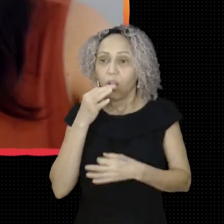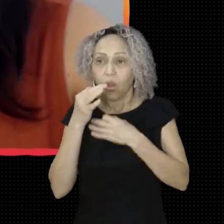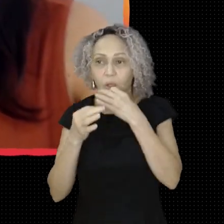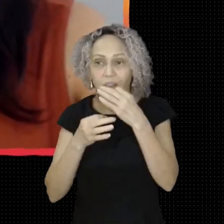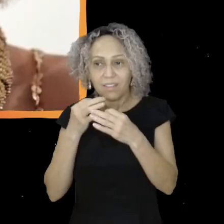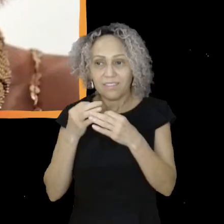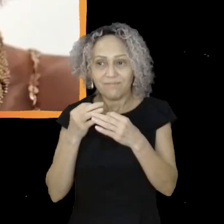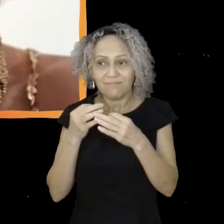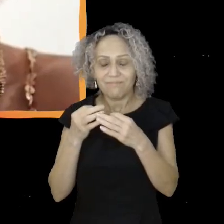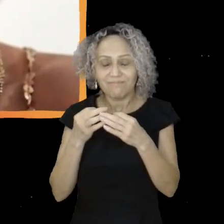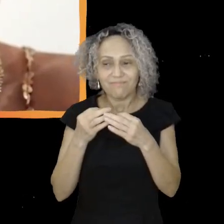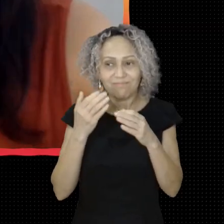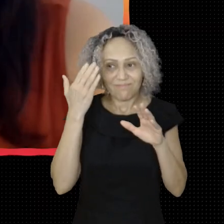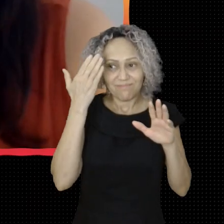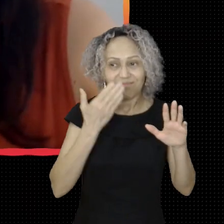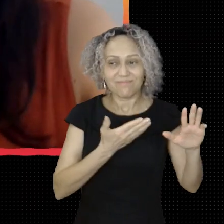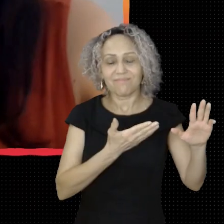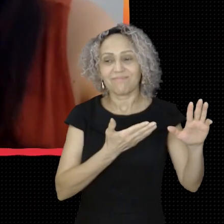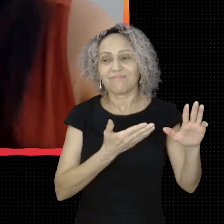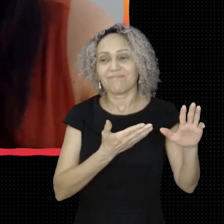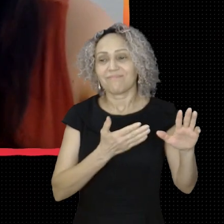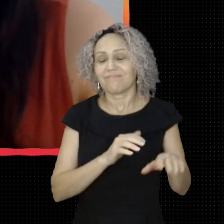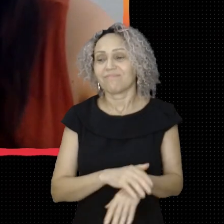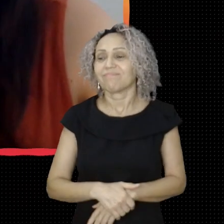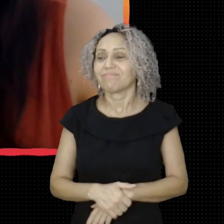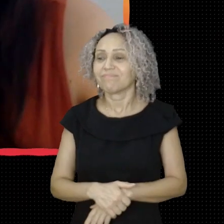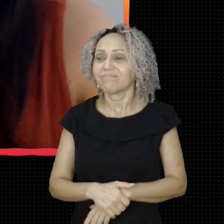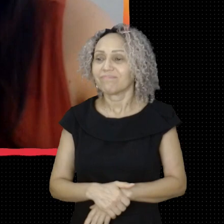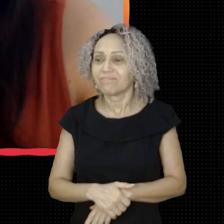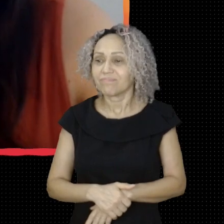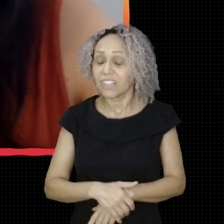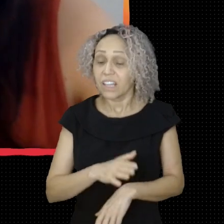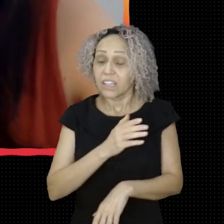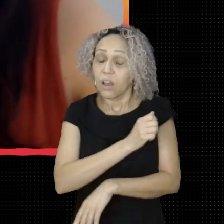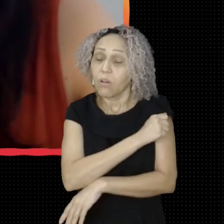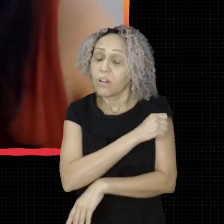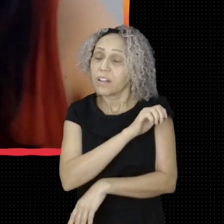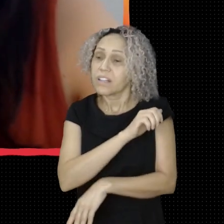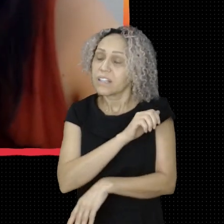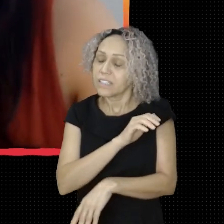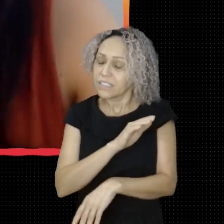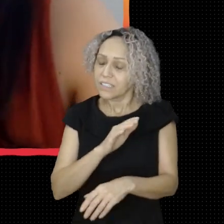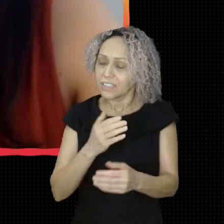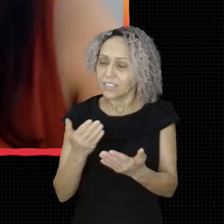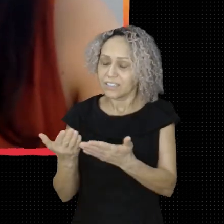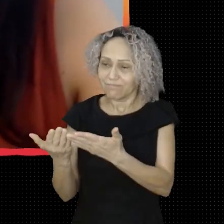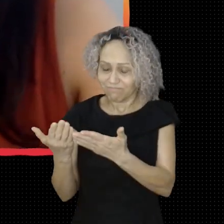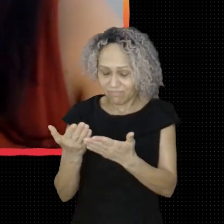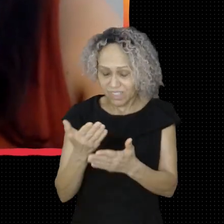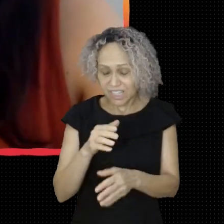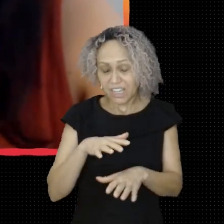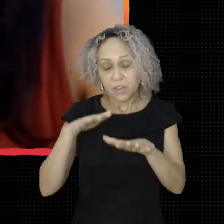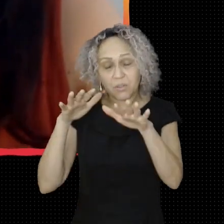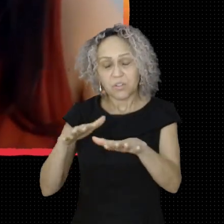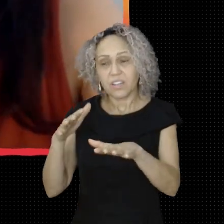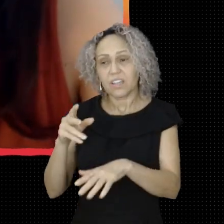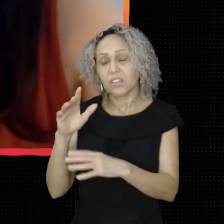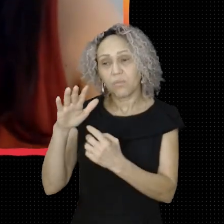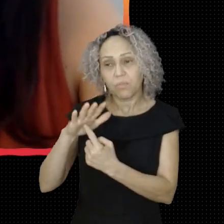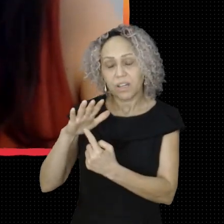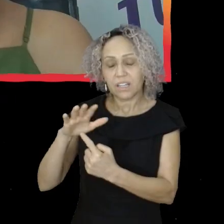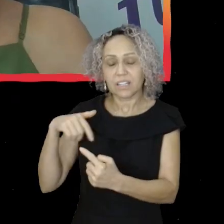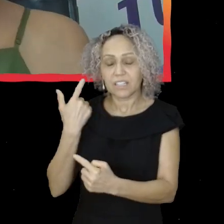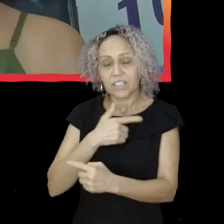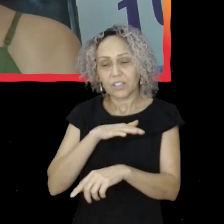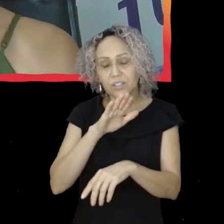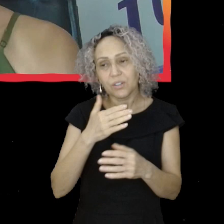pedido do próprio Lula. Adora. Cria do Movimento Estudante do Paraná. A gente fala disso e muito, muito mais agora com a deputada estadual, Ana Júlia